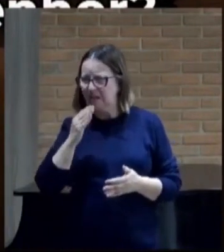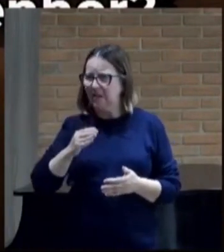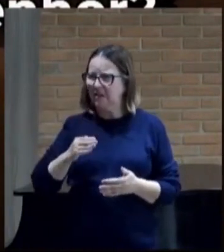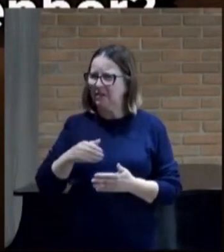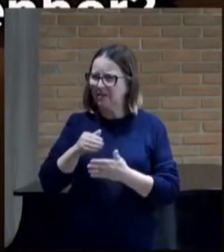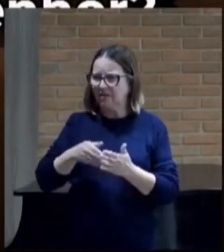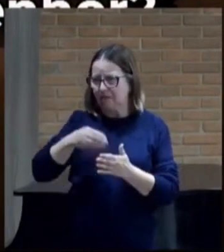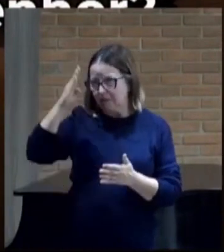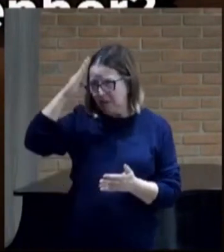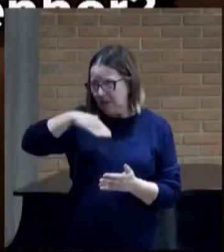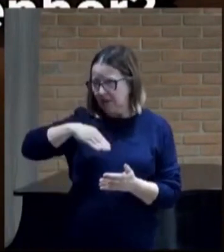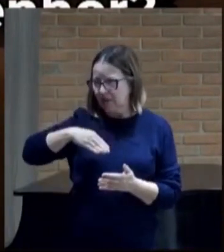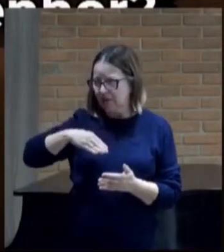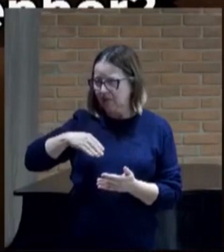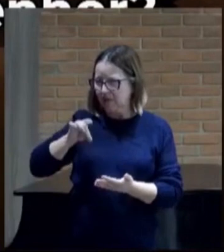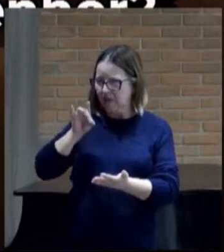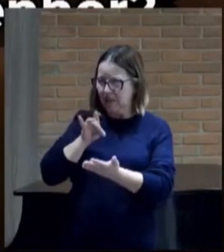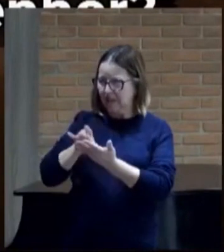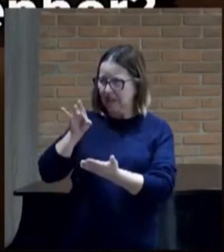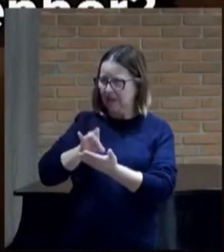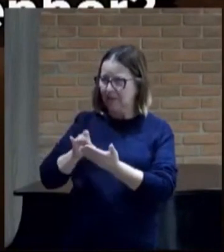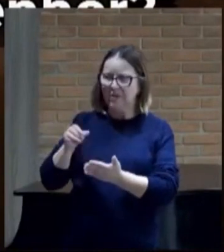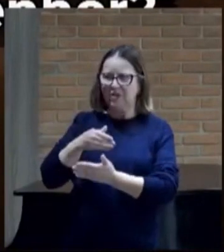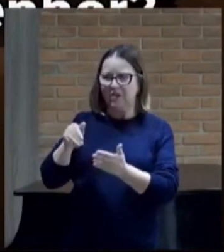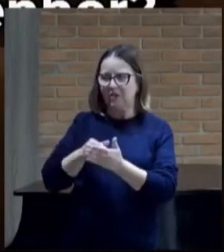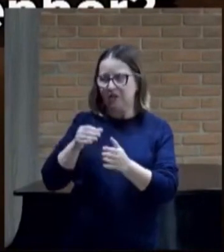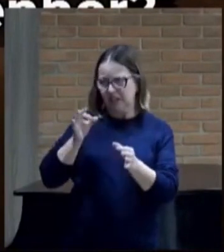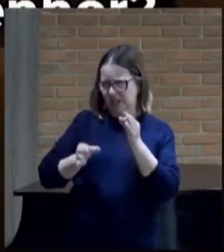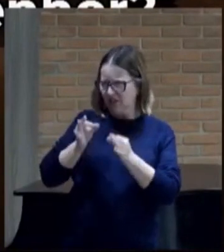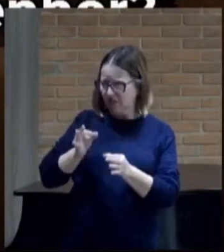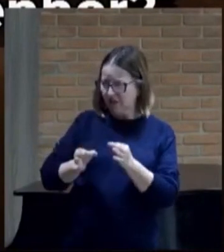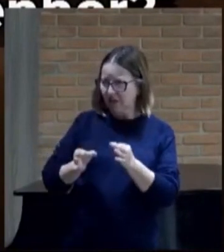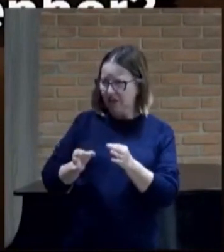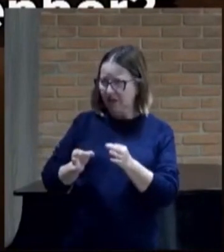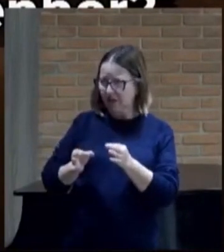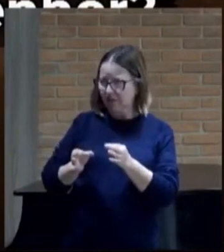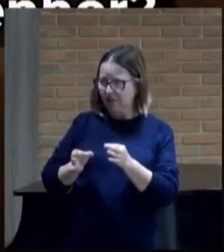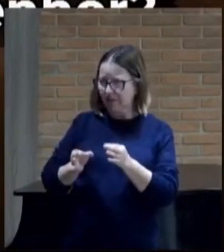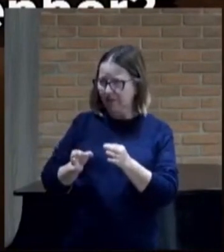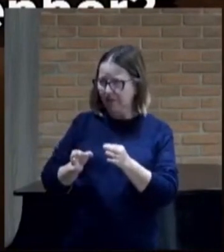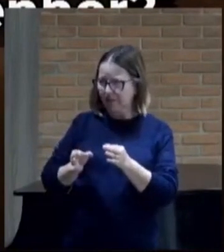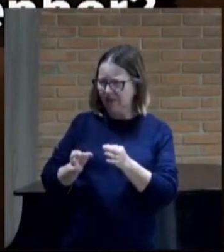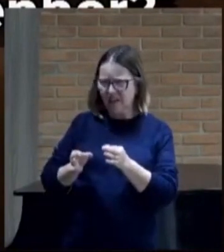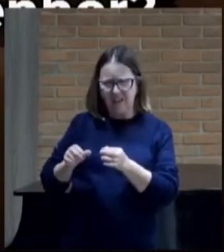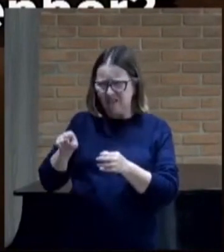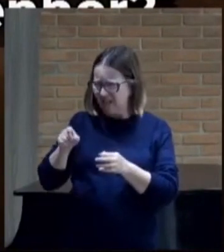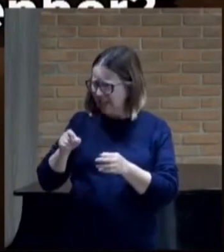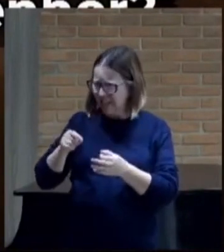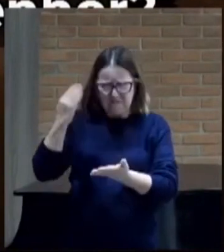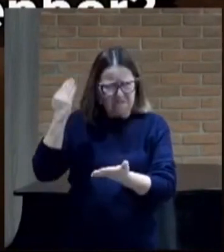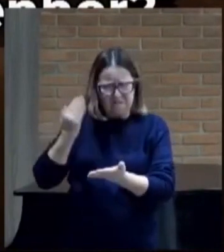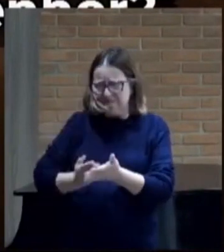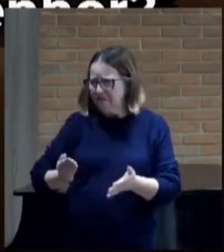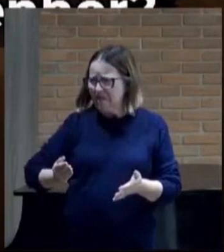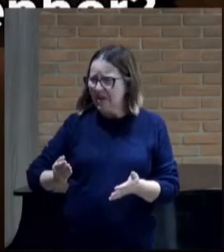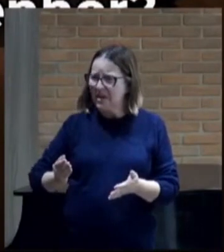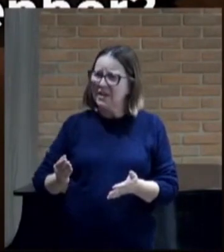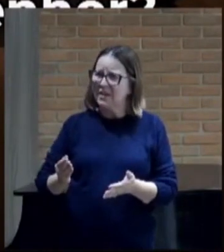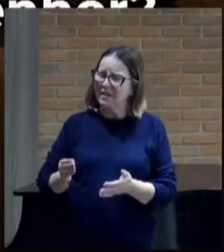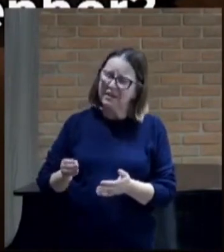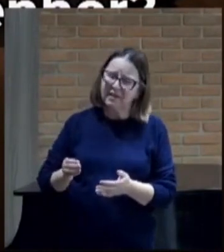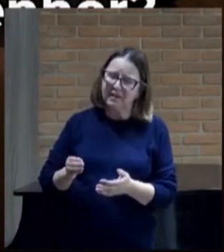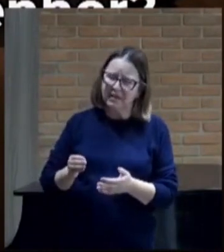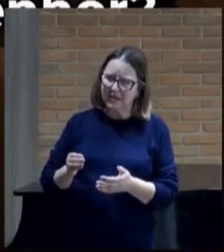toda malícia, inimigo de toda justiça, não cessarás de perverter, os